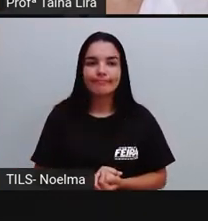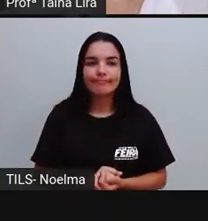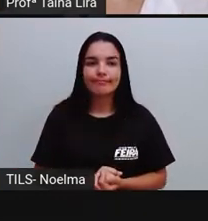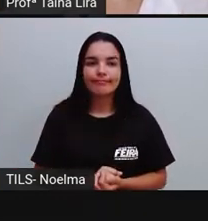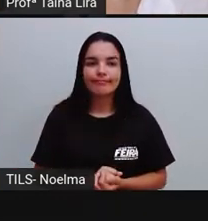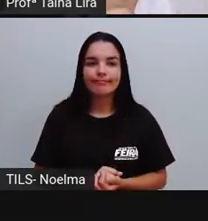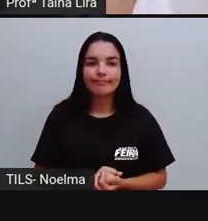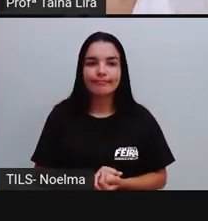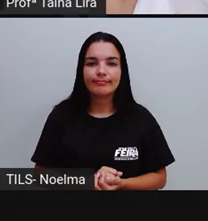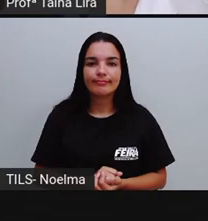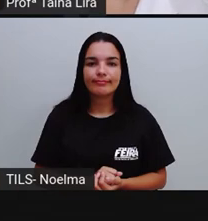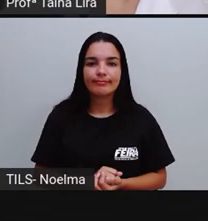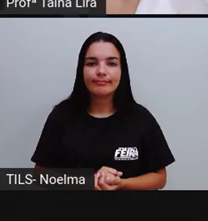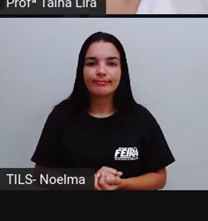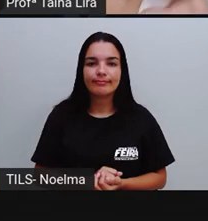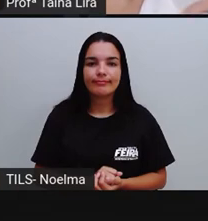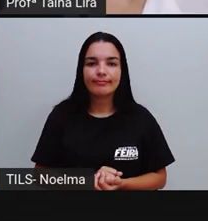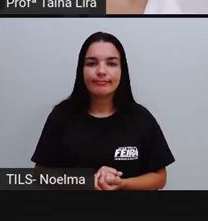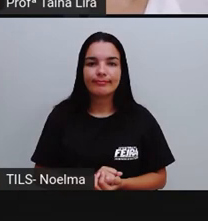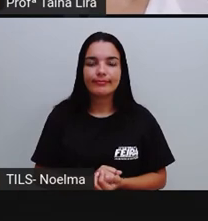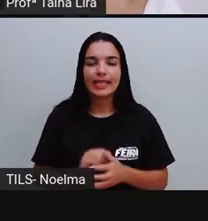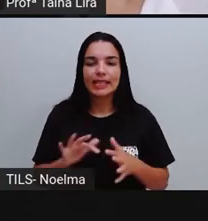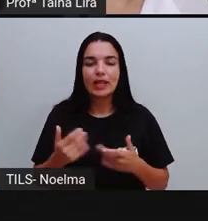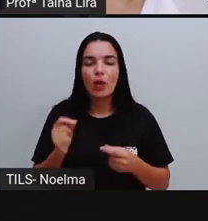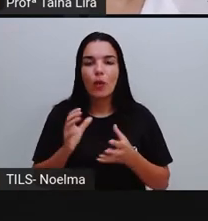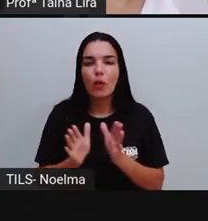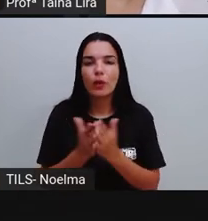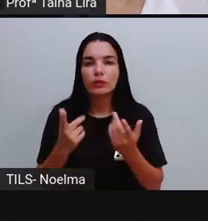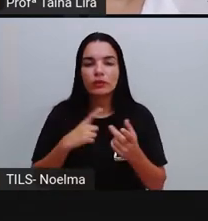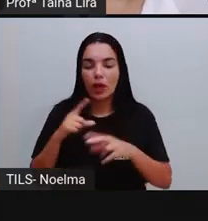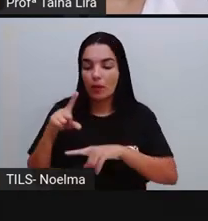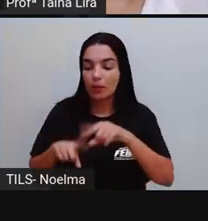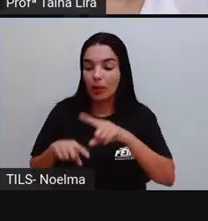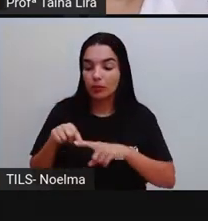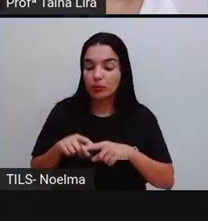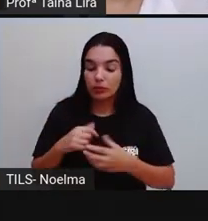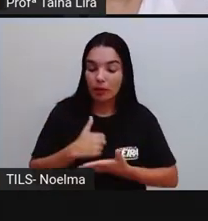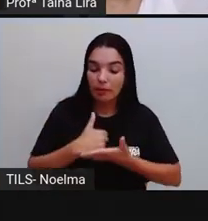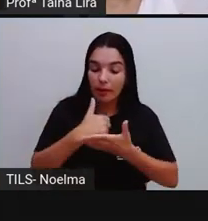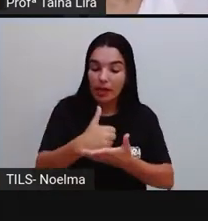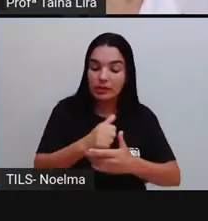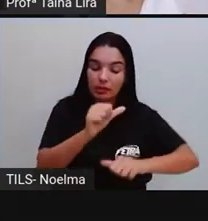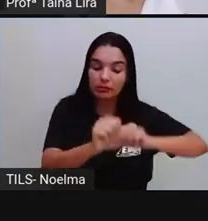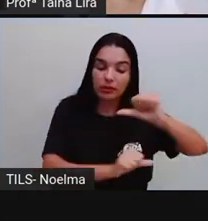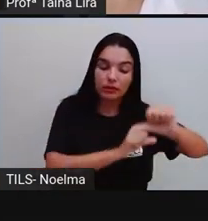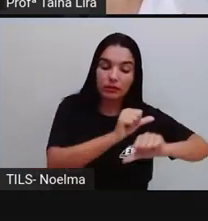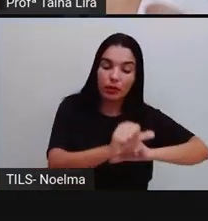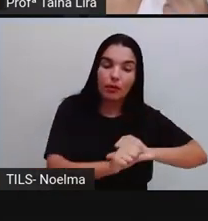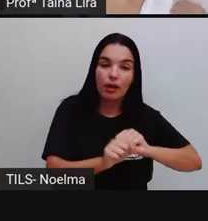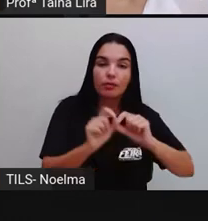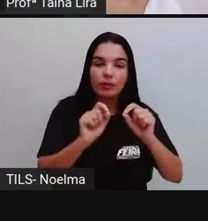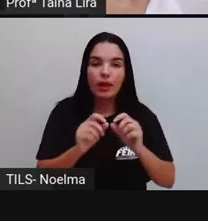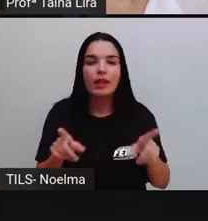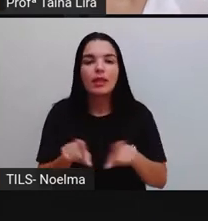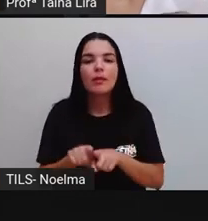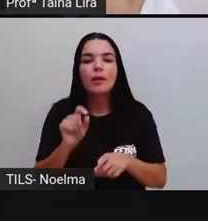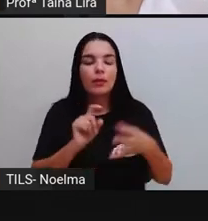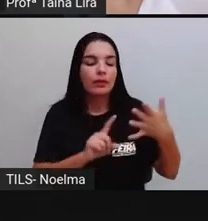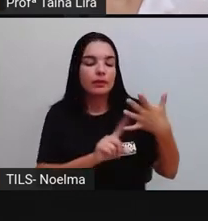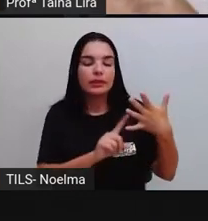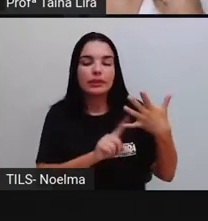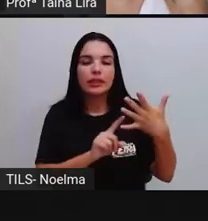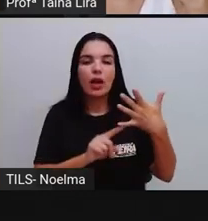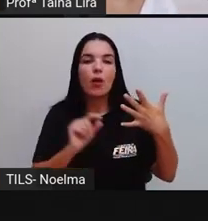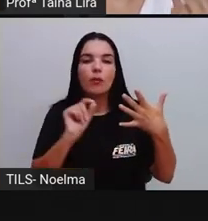reciclar é quando a gente pega ali a matéria-prima para transformar em uma outra coisa. E o recusar, que é o recusar